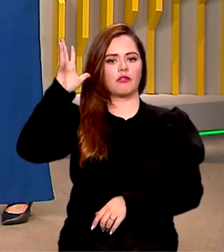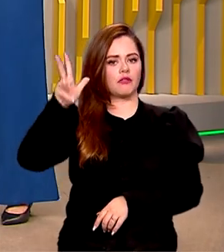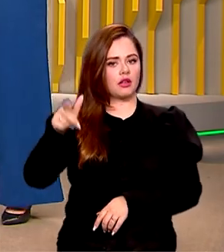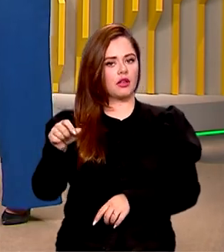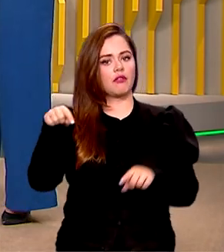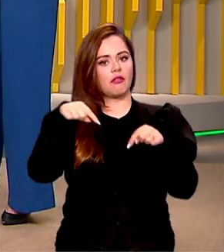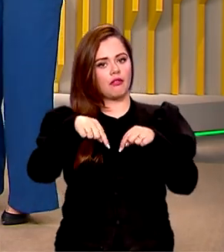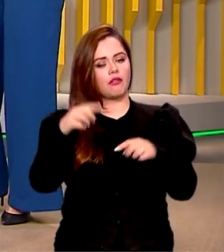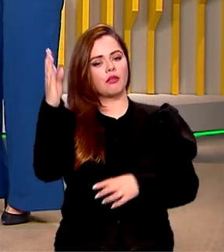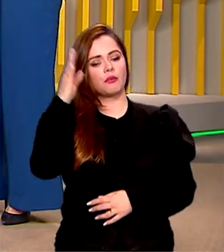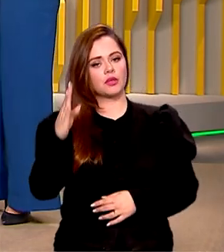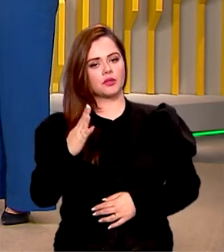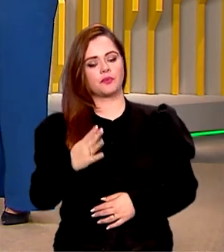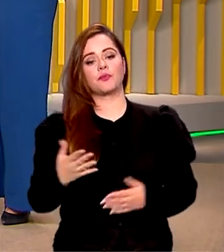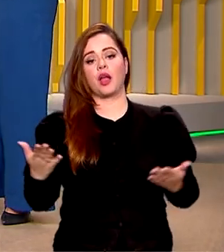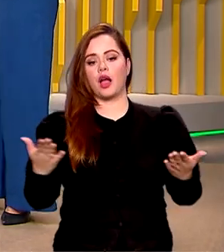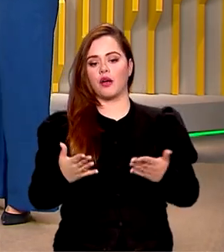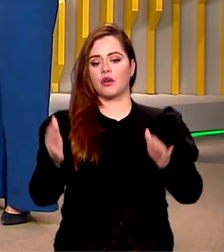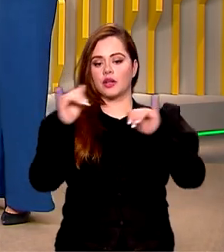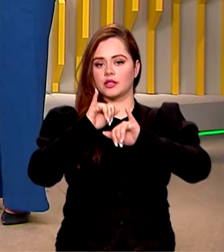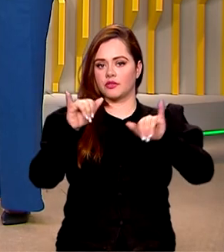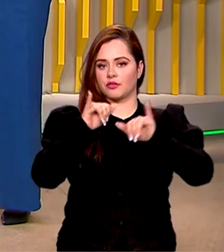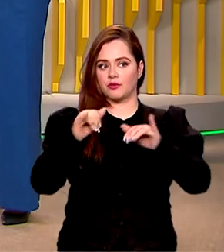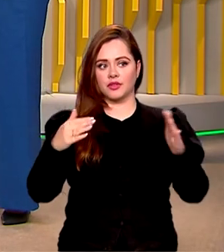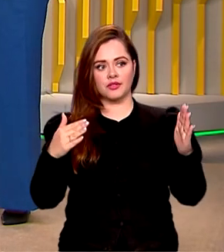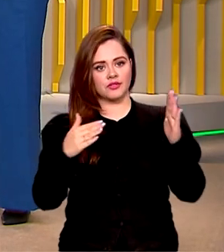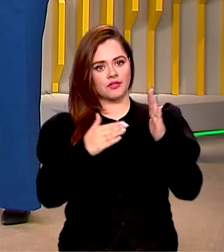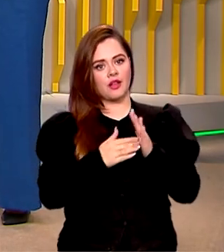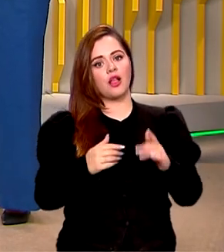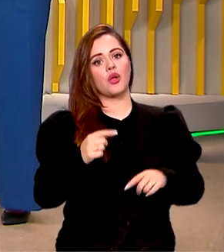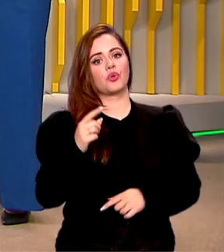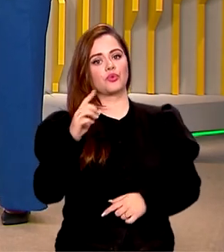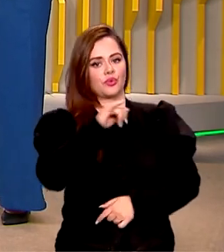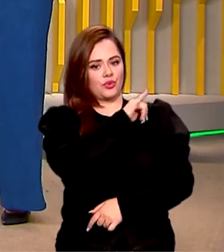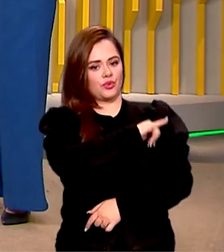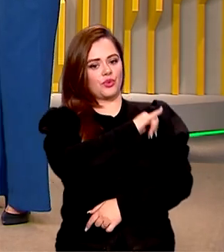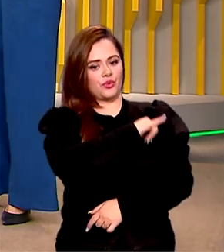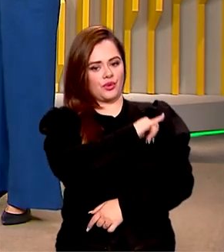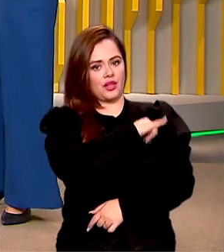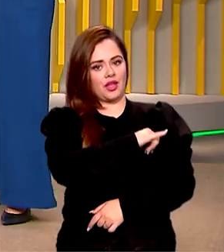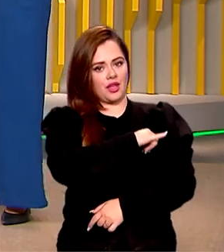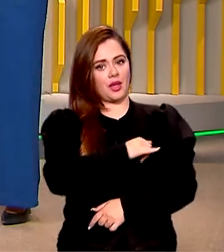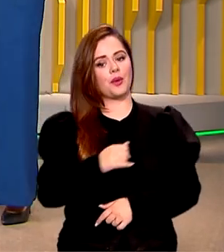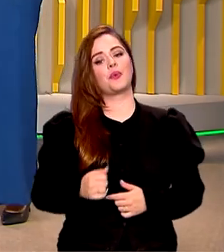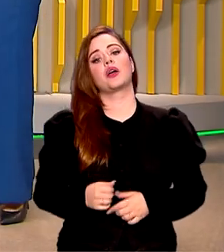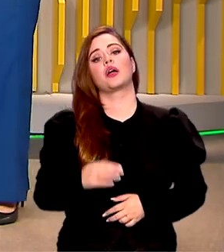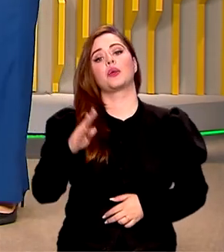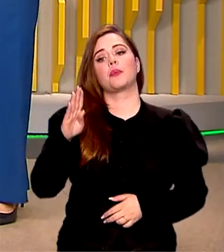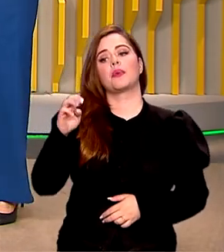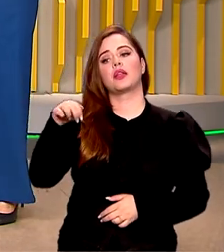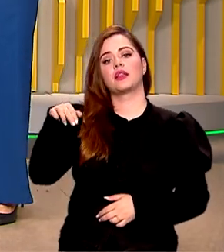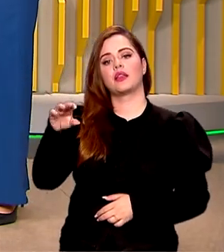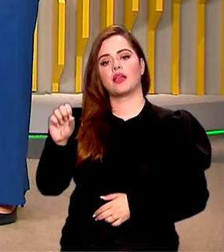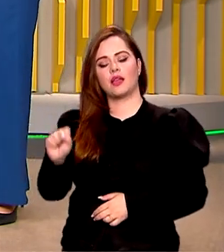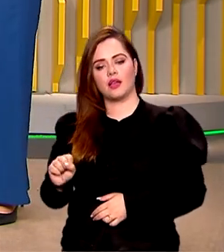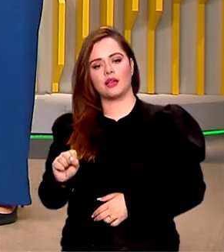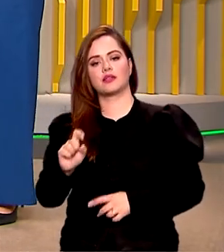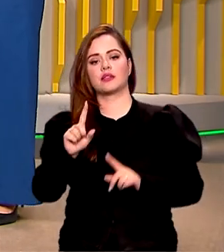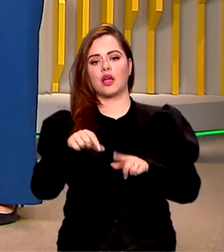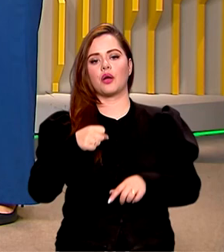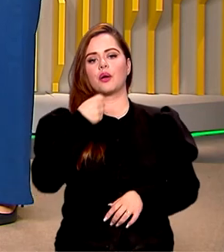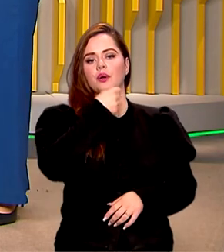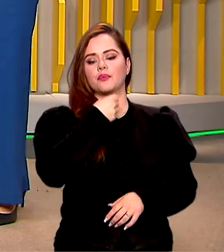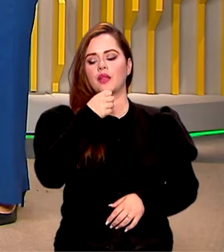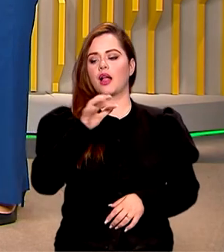agora as informações ao vivo pra gente direto do Rio de Janeiro, em frente à sede do BNDES, é o repórter Vladimir